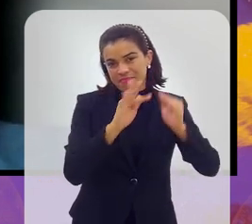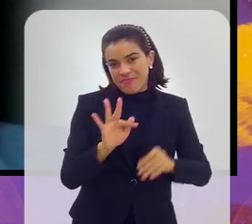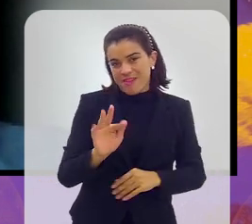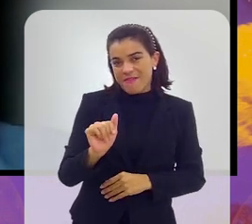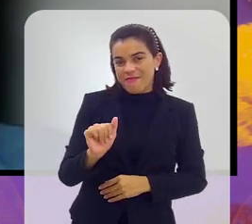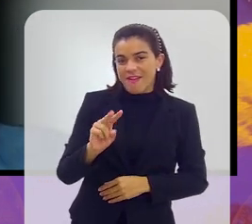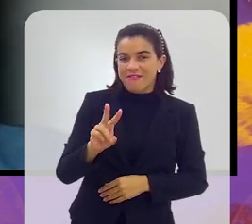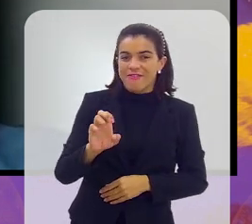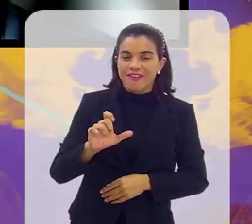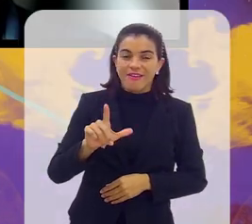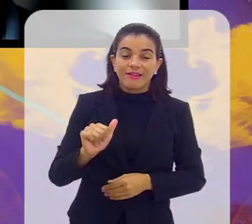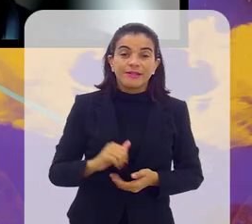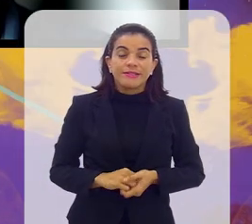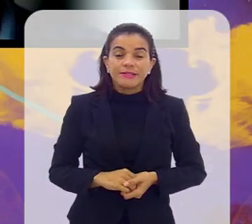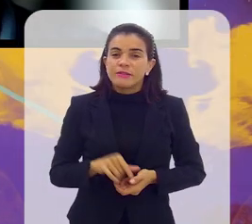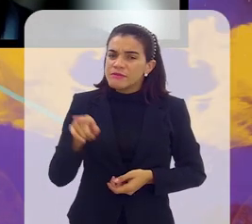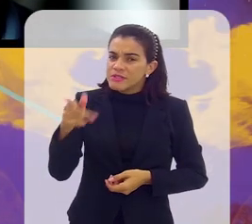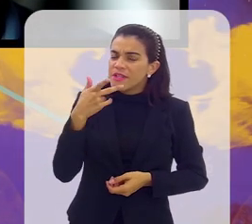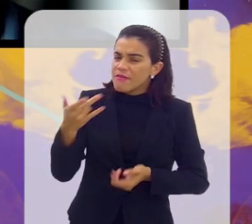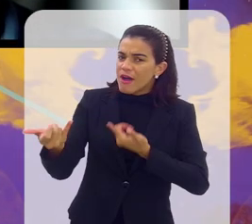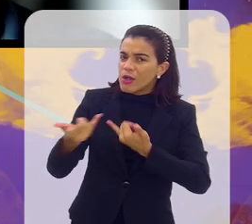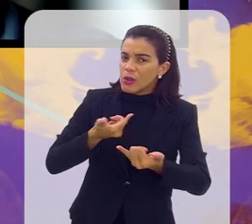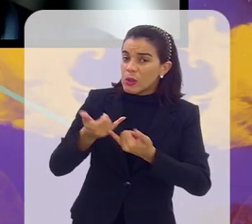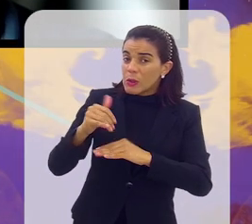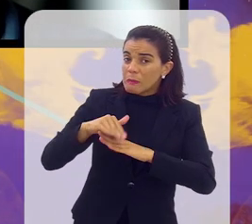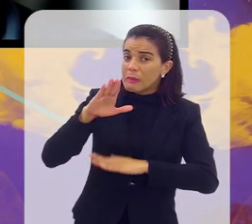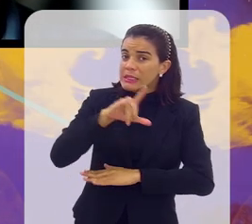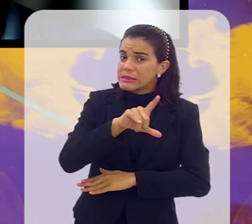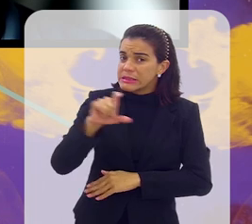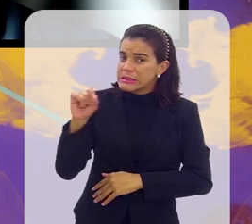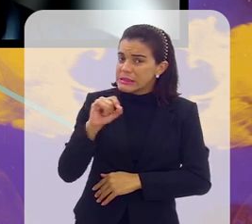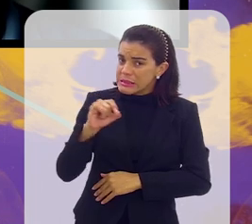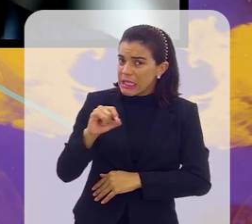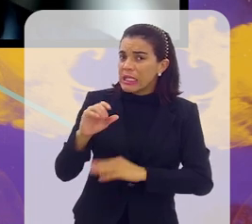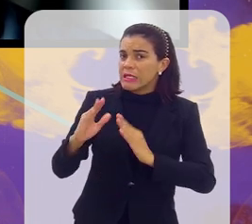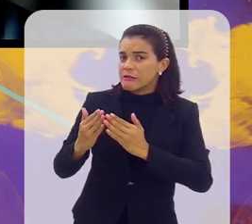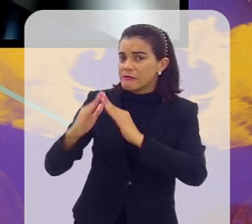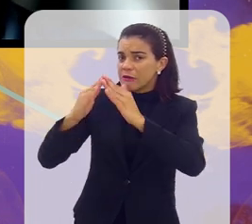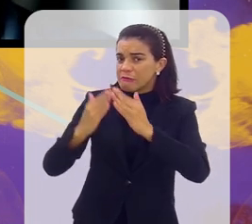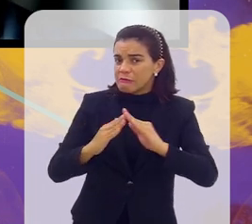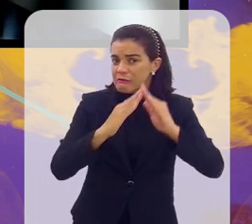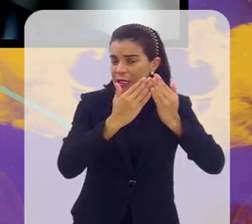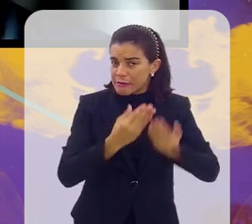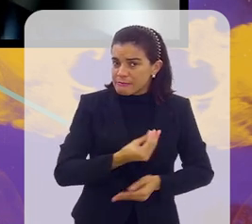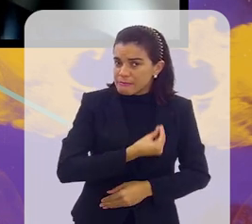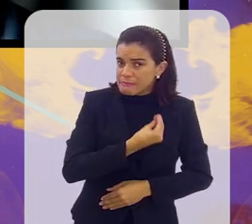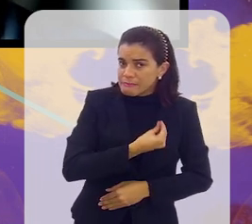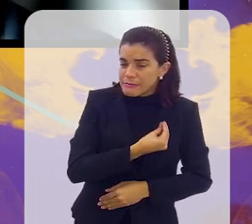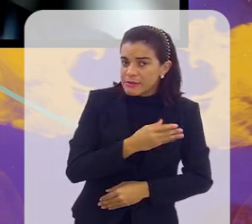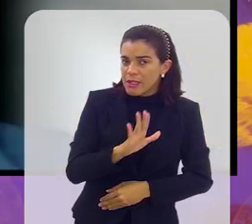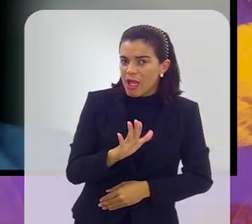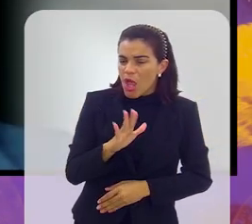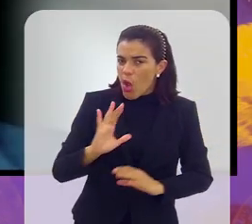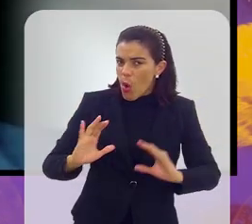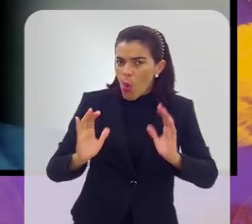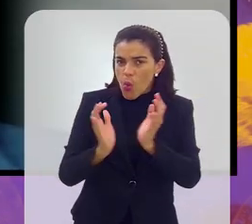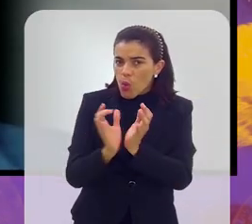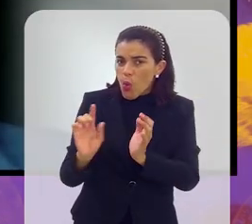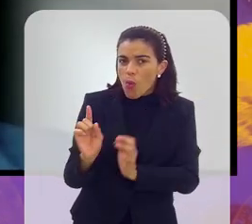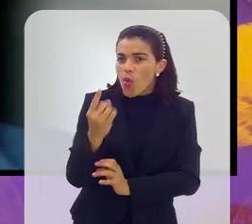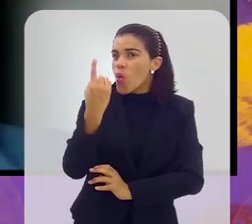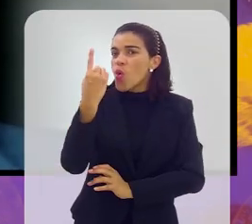conhecimento para os jogadores. Você disse, são mais de 100 favelas participantes. Portanto, é um grupo que não é